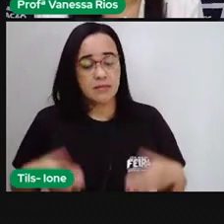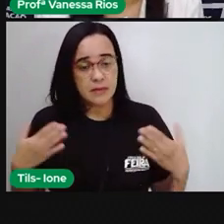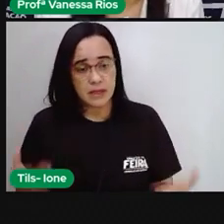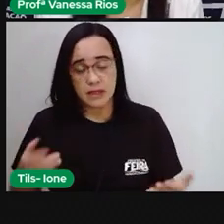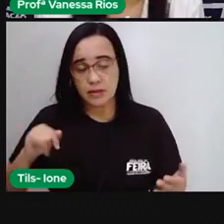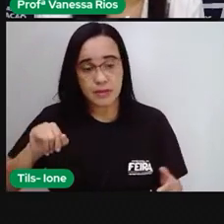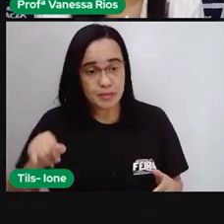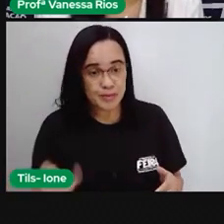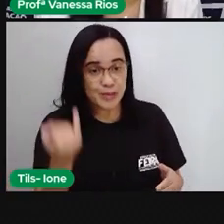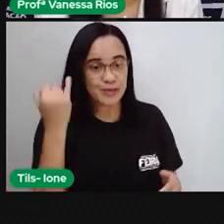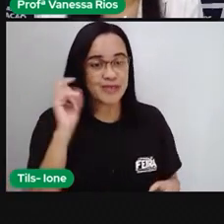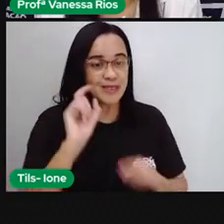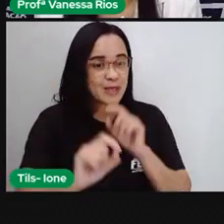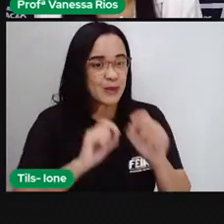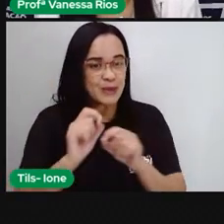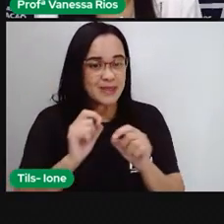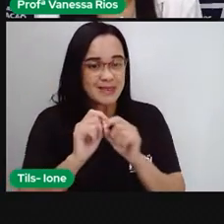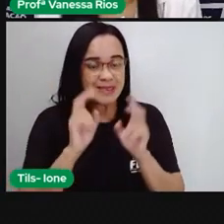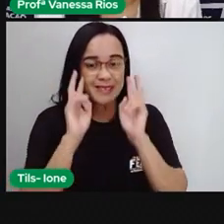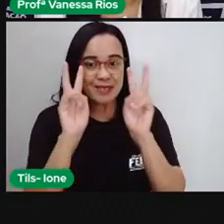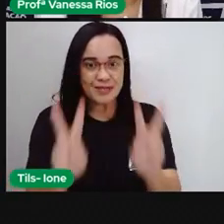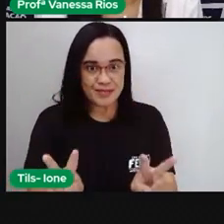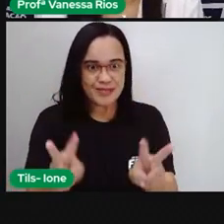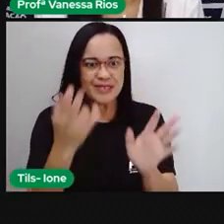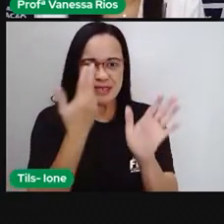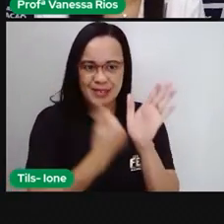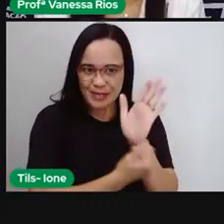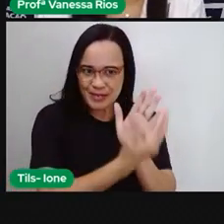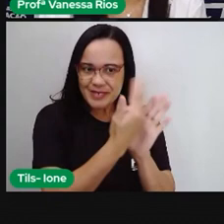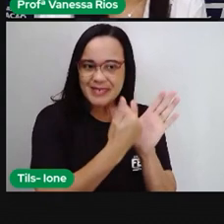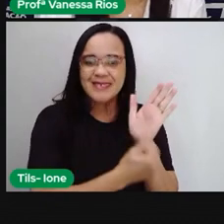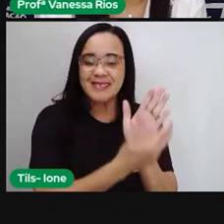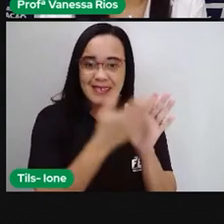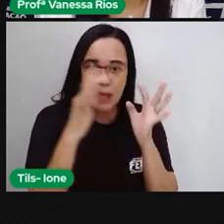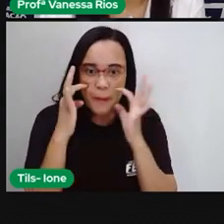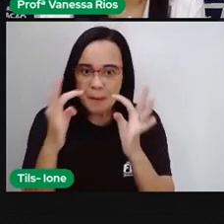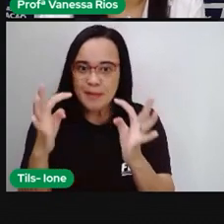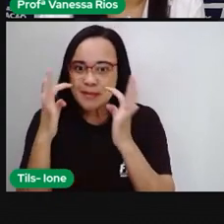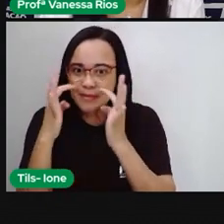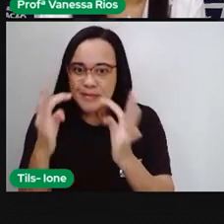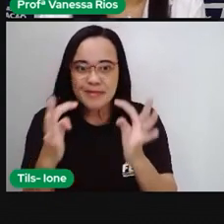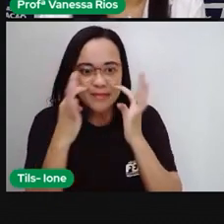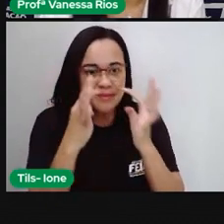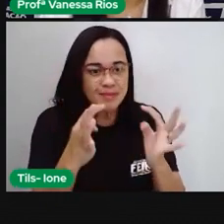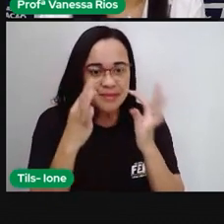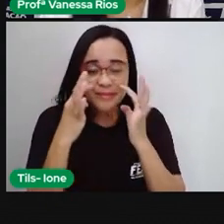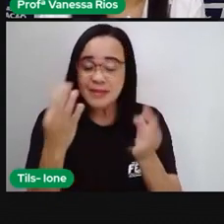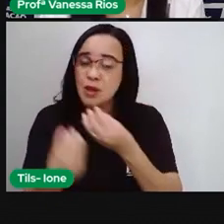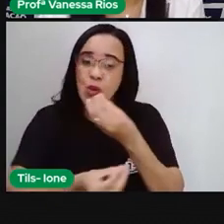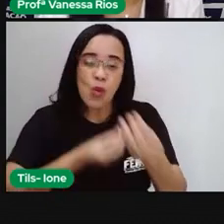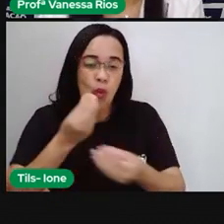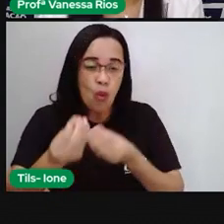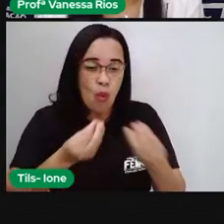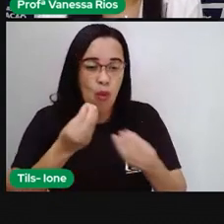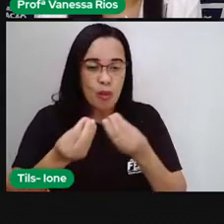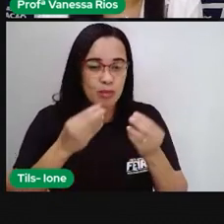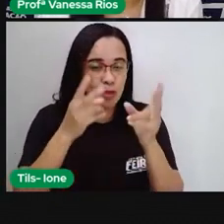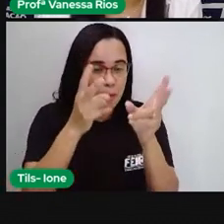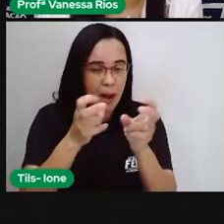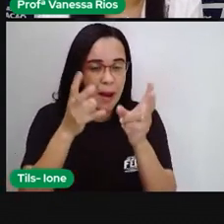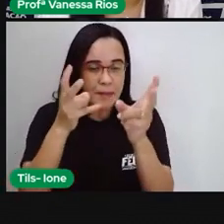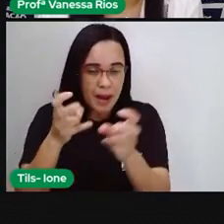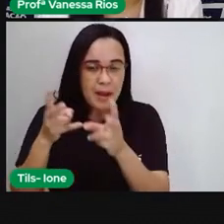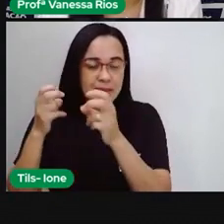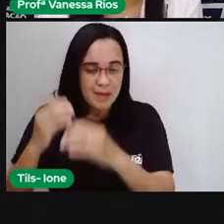observar aí os desenhos do corpo humano, né? Observar os formatos que a gente foi percebendo no decorrer